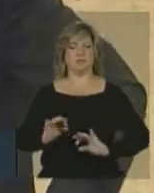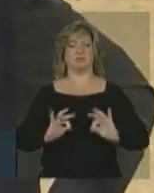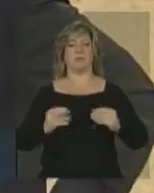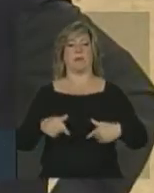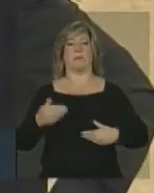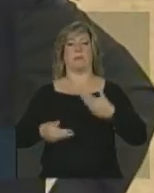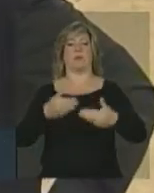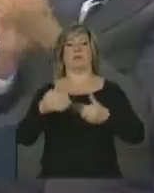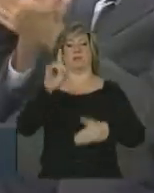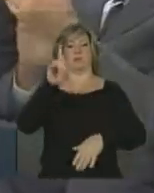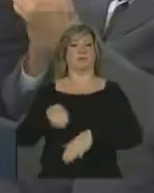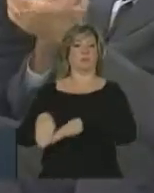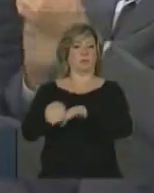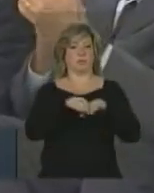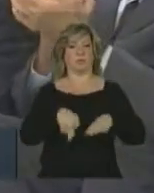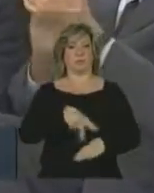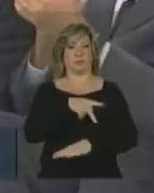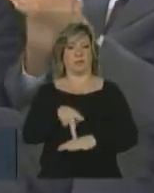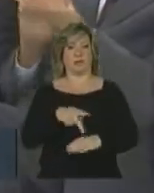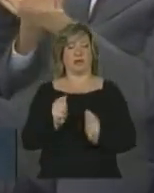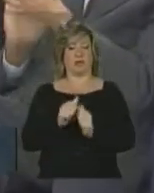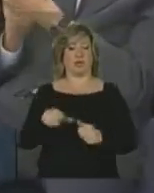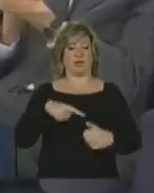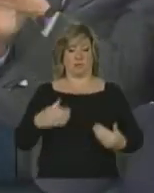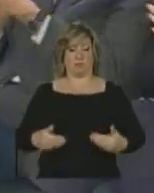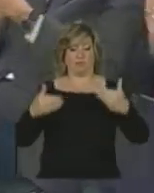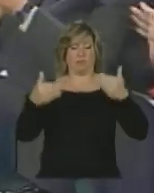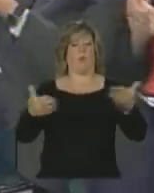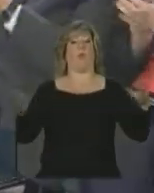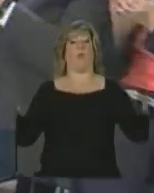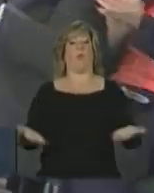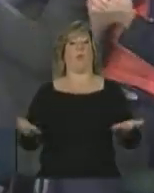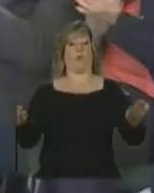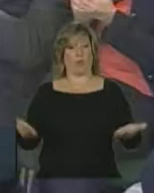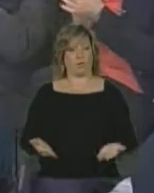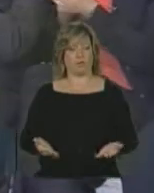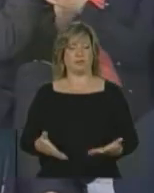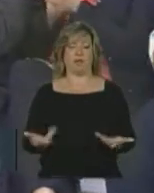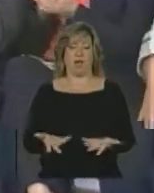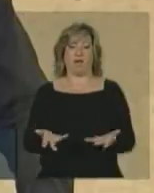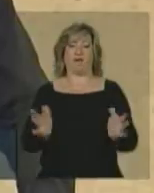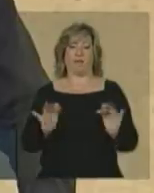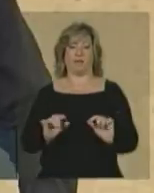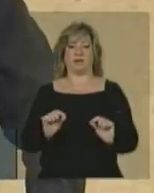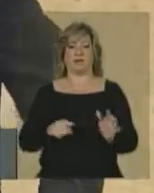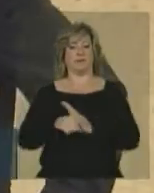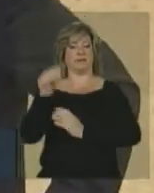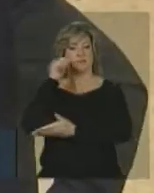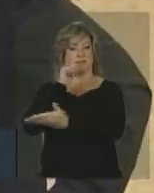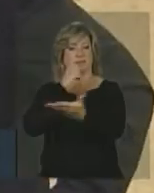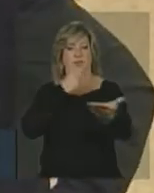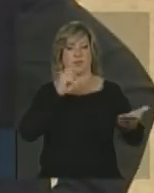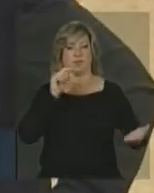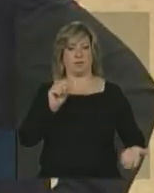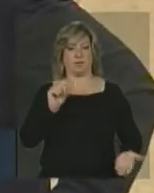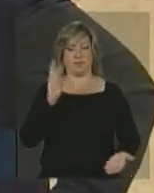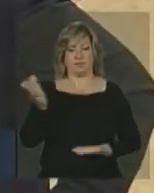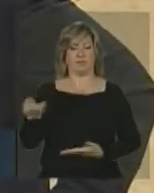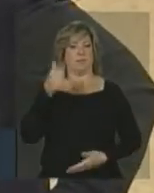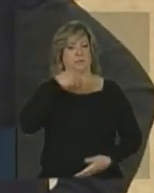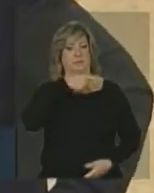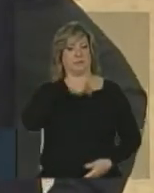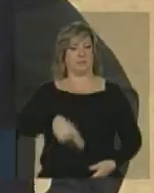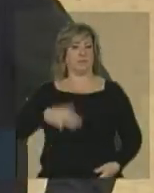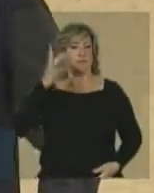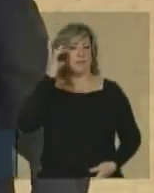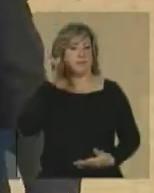de democratização do país e cujo passo estamos dando hoje. Por fim, senhoras e senhores, sob a condição da Presidenta Dilma Rousseff,